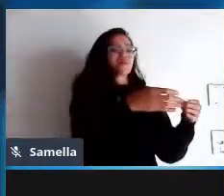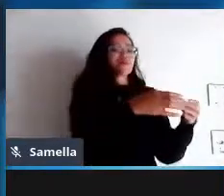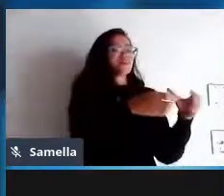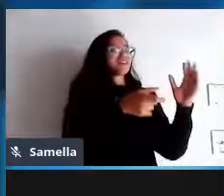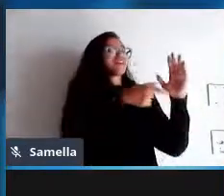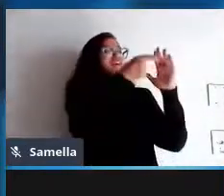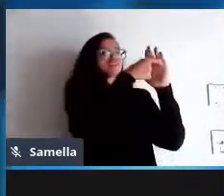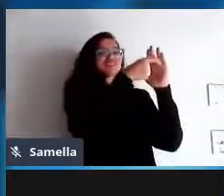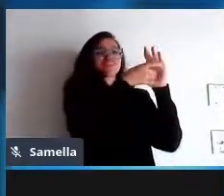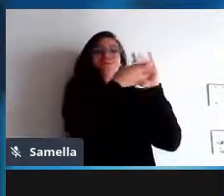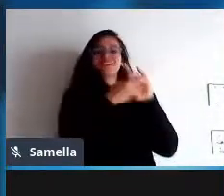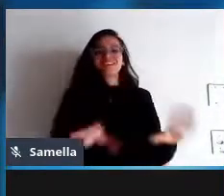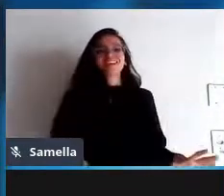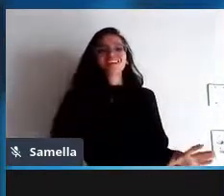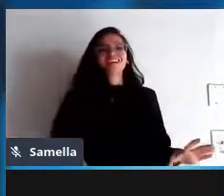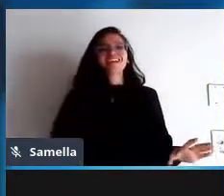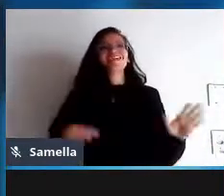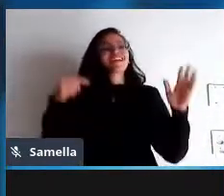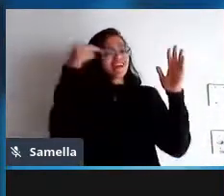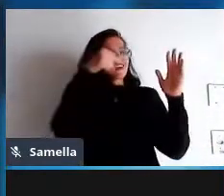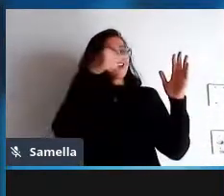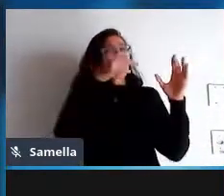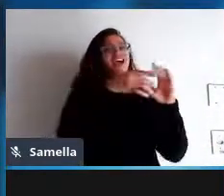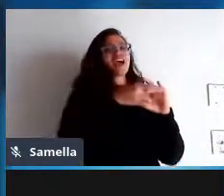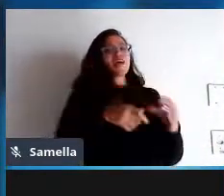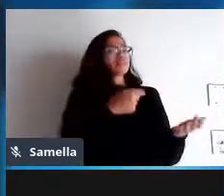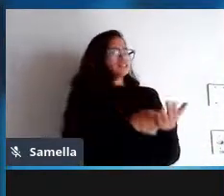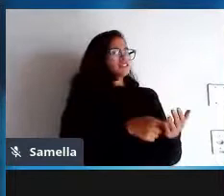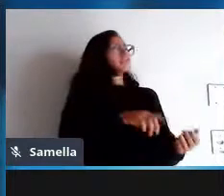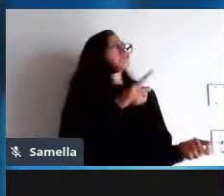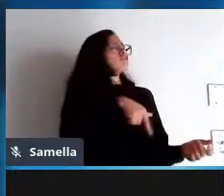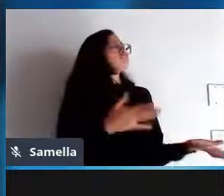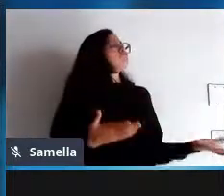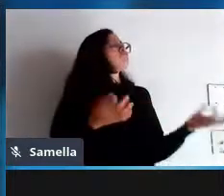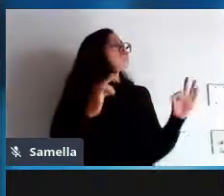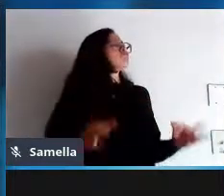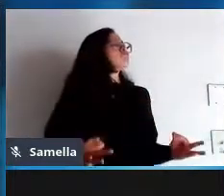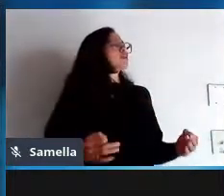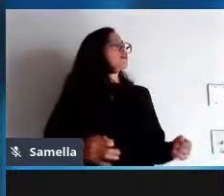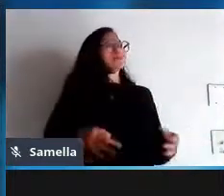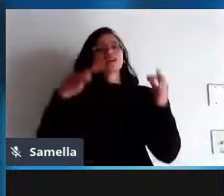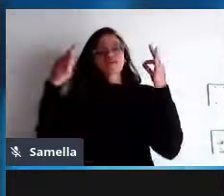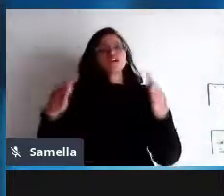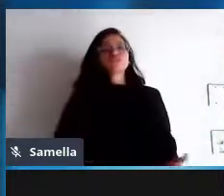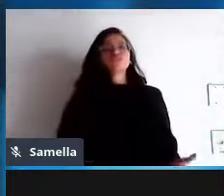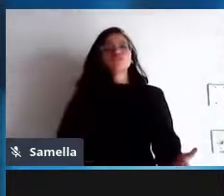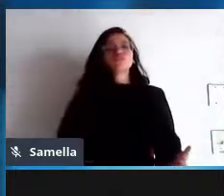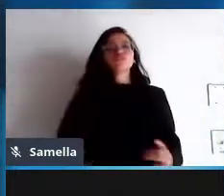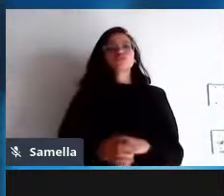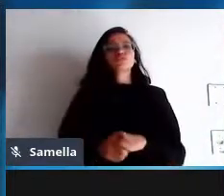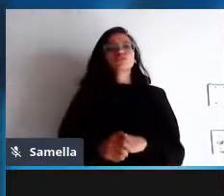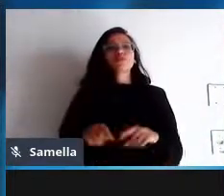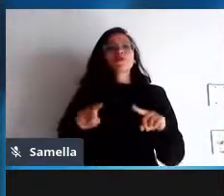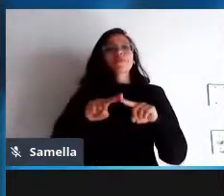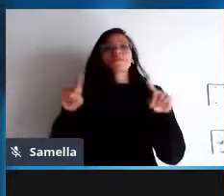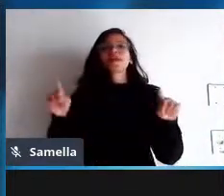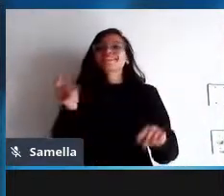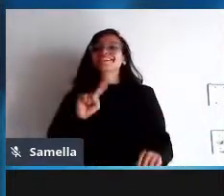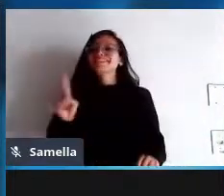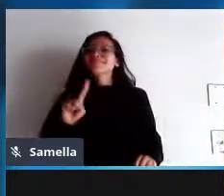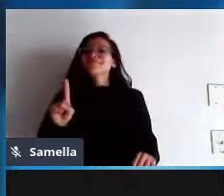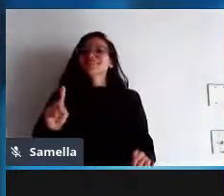isso tem que ser criticado e cobrado tá comunidades de software livre também não são sobre